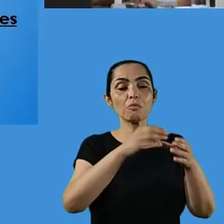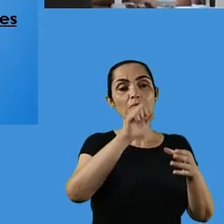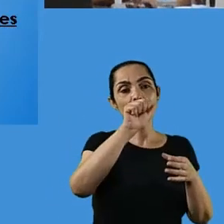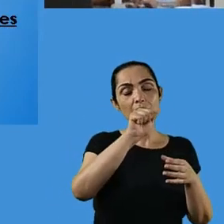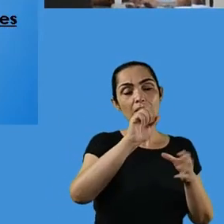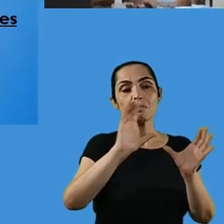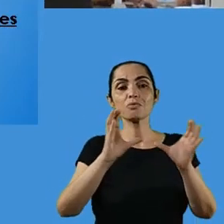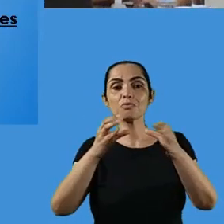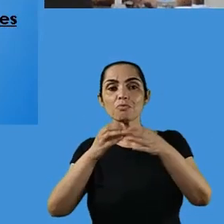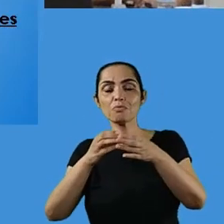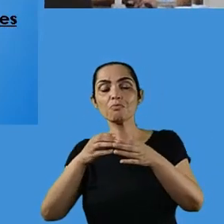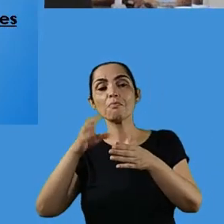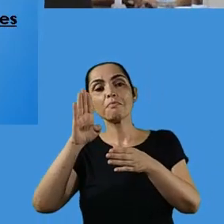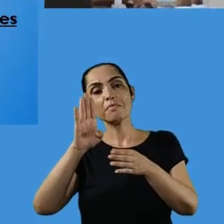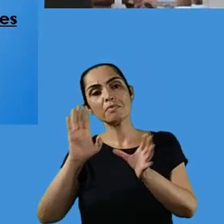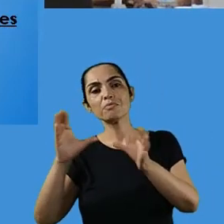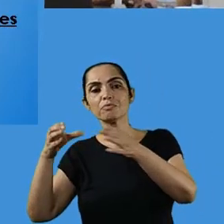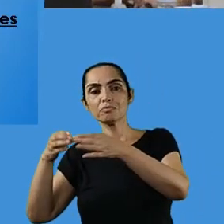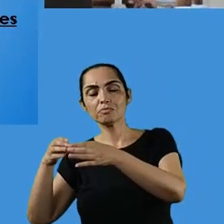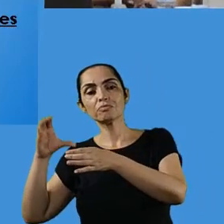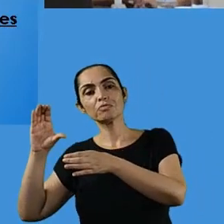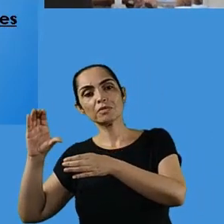E, finalmente, falar um pouquinho